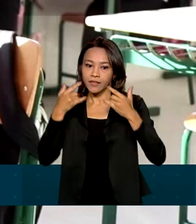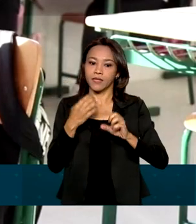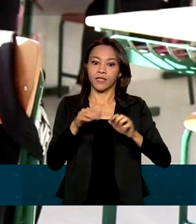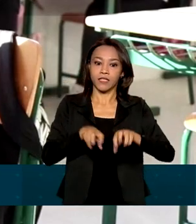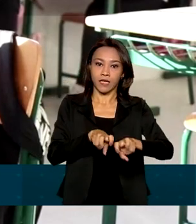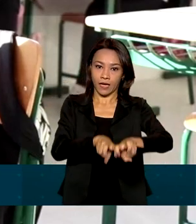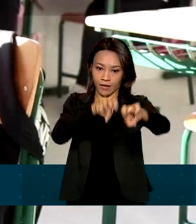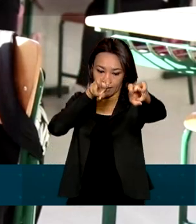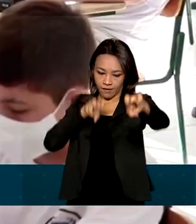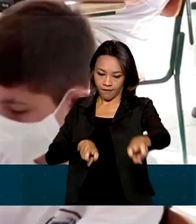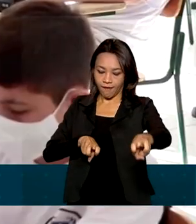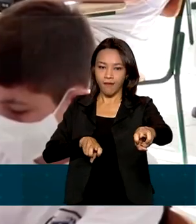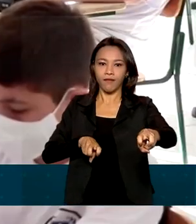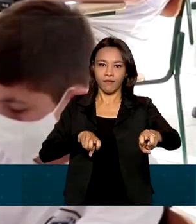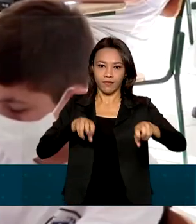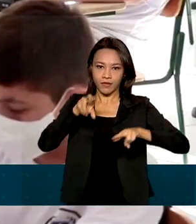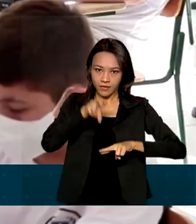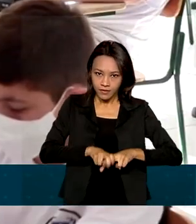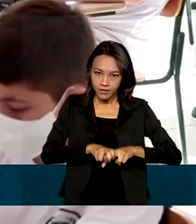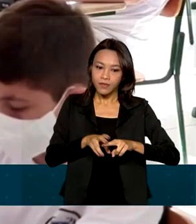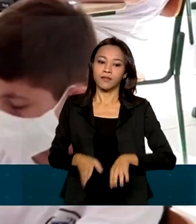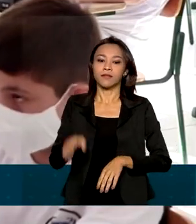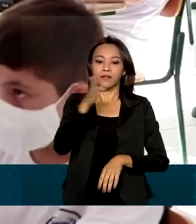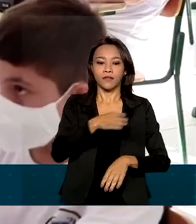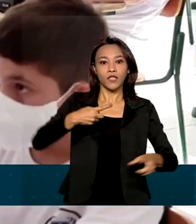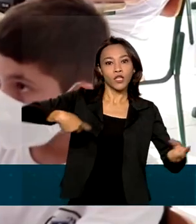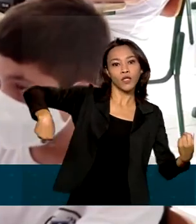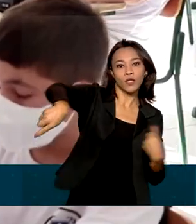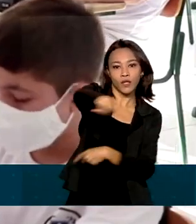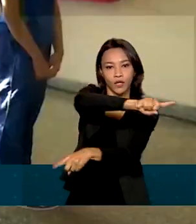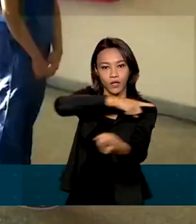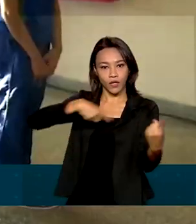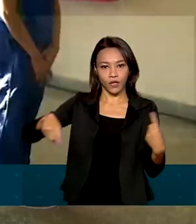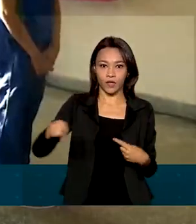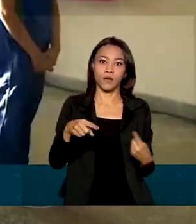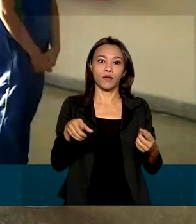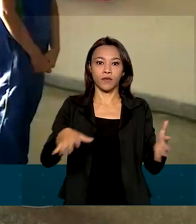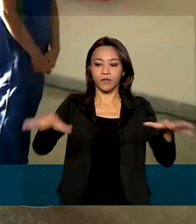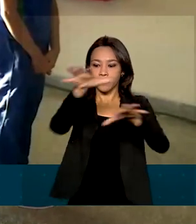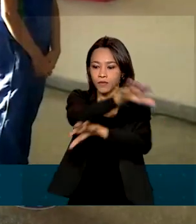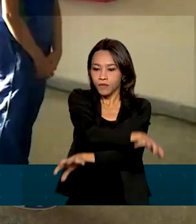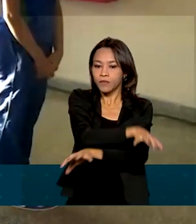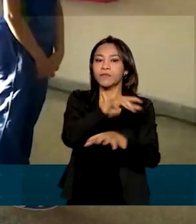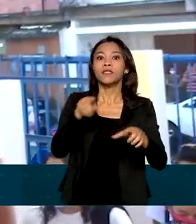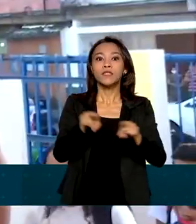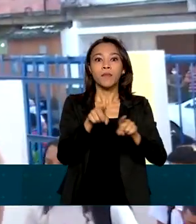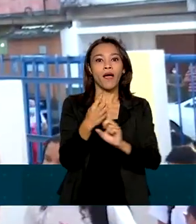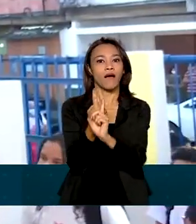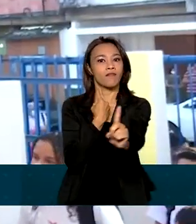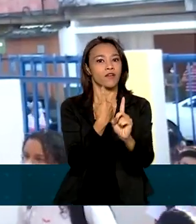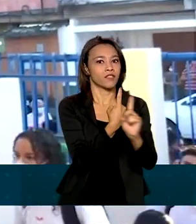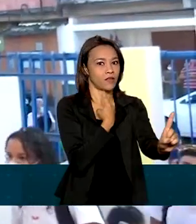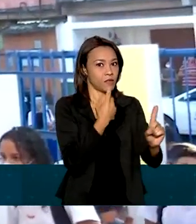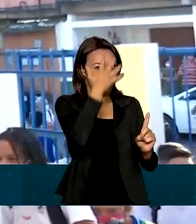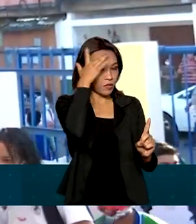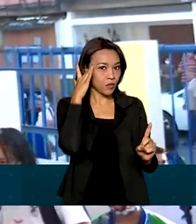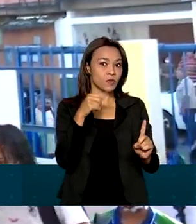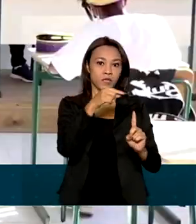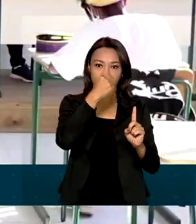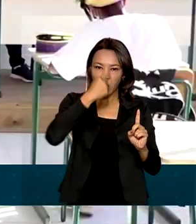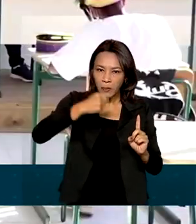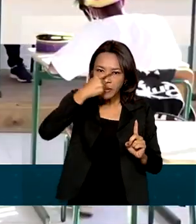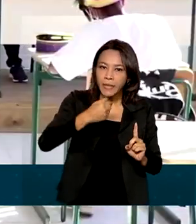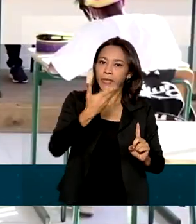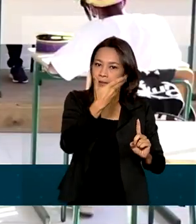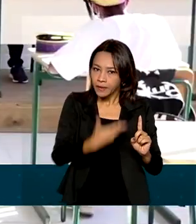carteiras em sala de aula, o revezamento de turmas e alunos e o afastamento de pessoas com sintomas gripais.